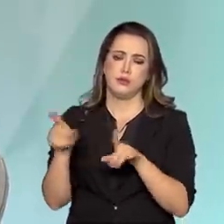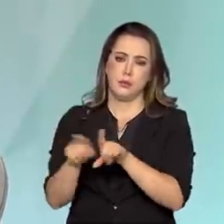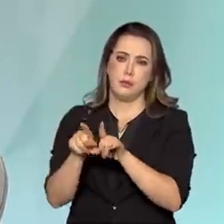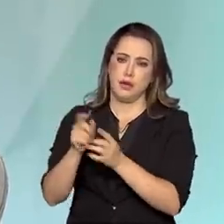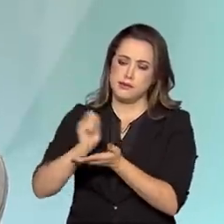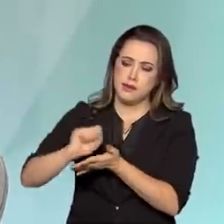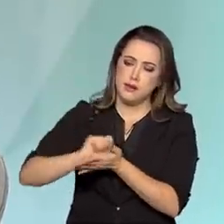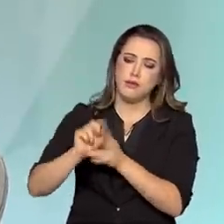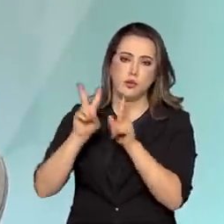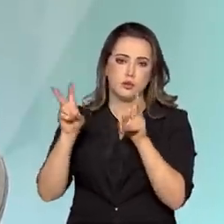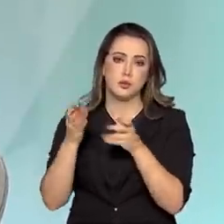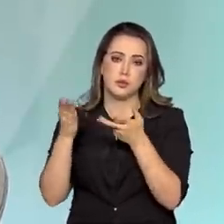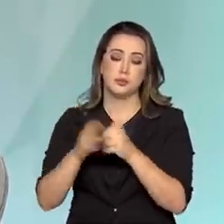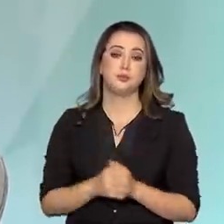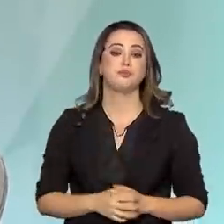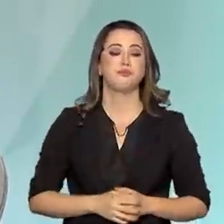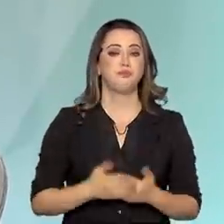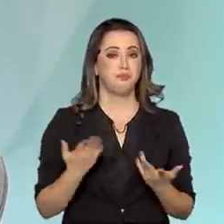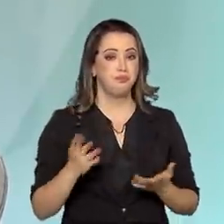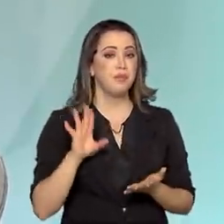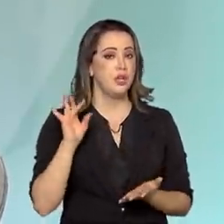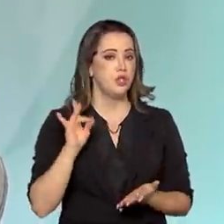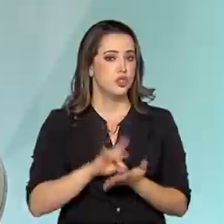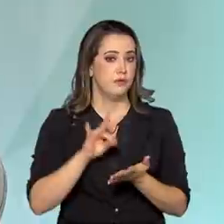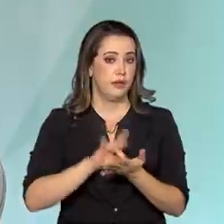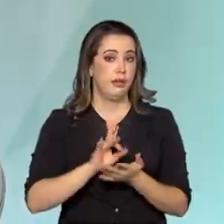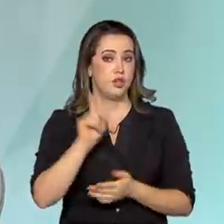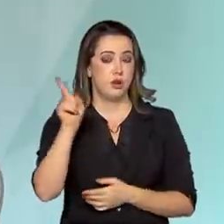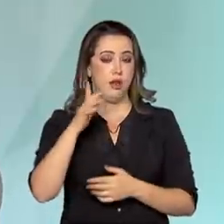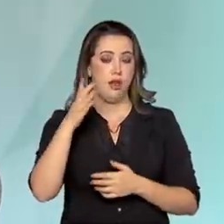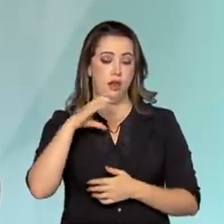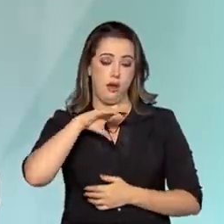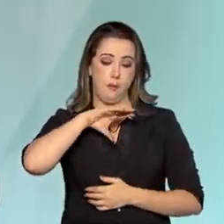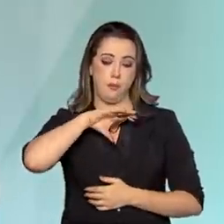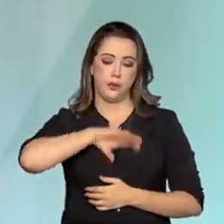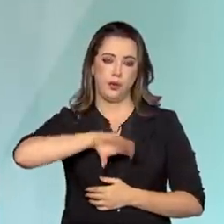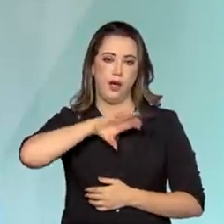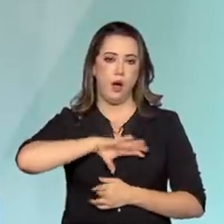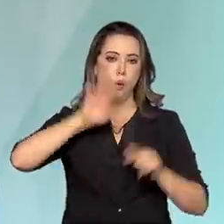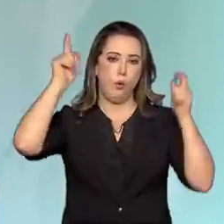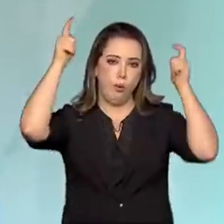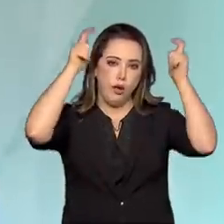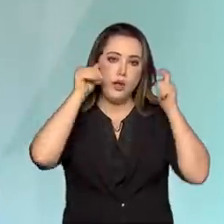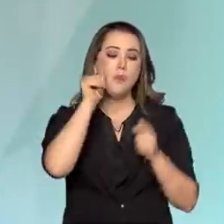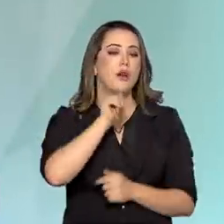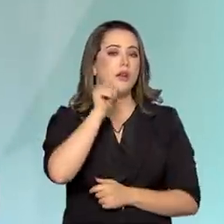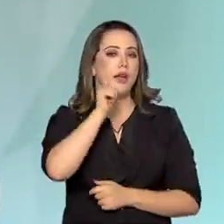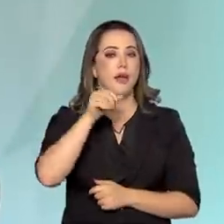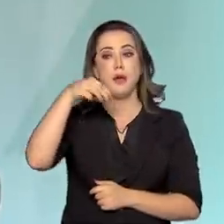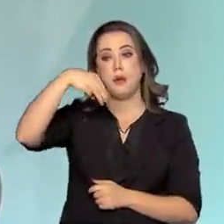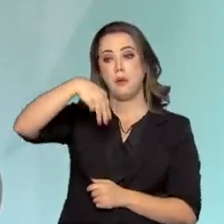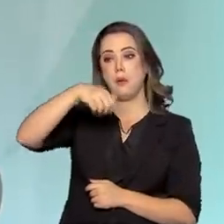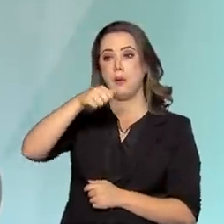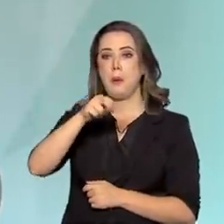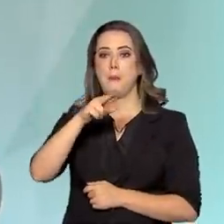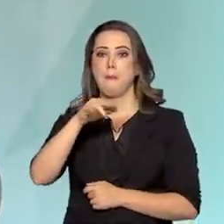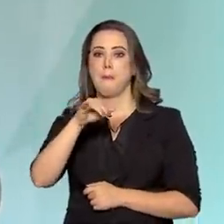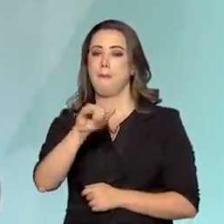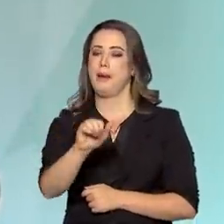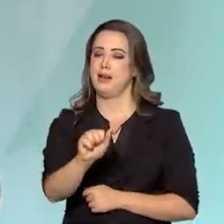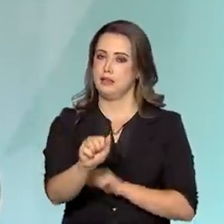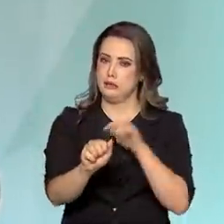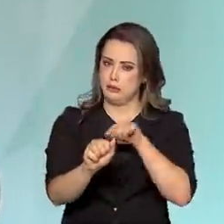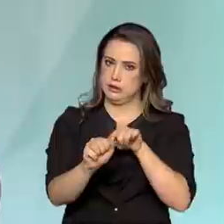de Dom João, de Dona Maria, na verdade, Dona Maria I era a rainha, né, com a saída da corte de Portugal e a vinda pro Brasil, essa parte dessa